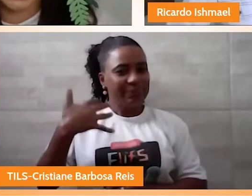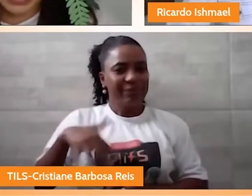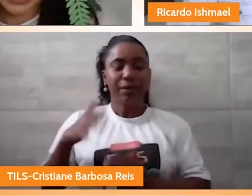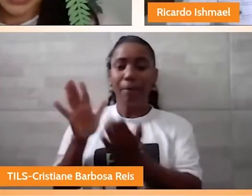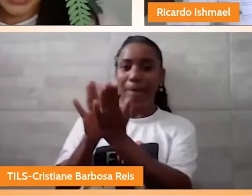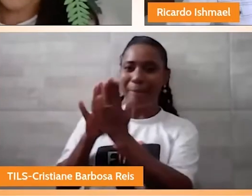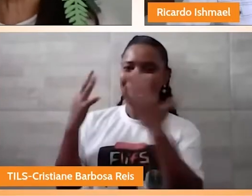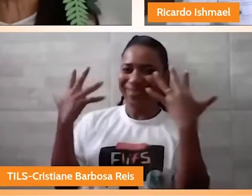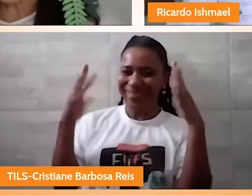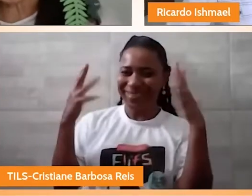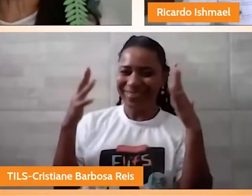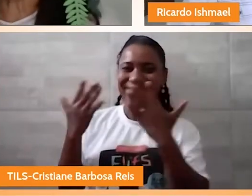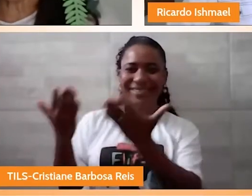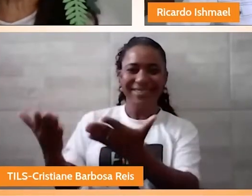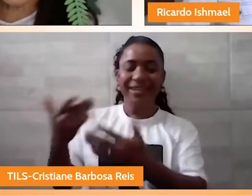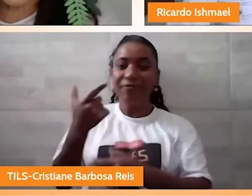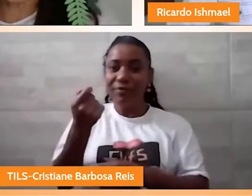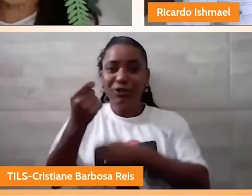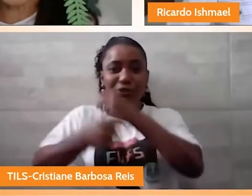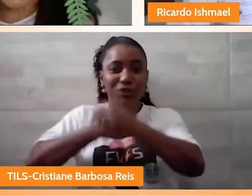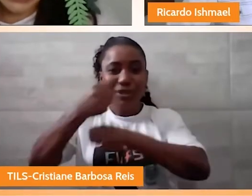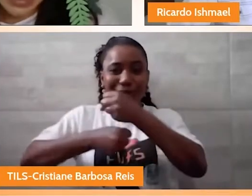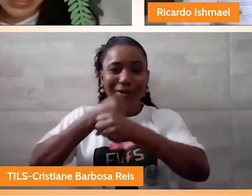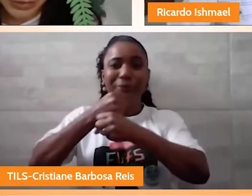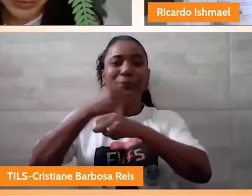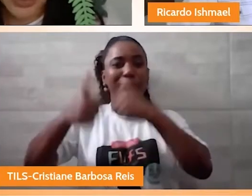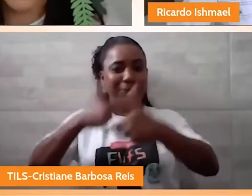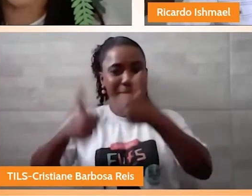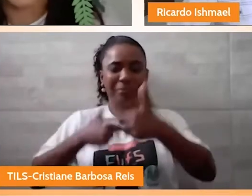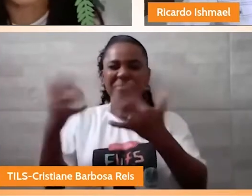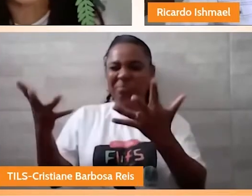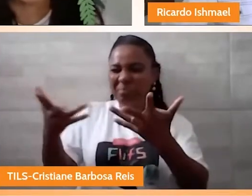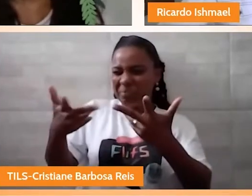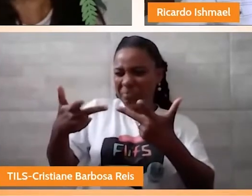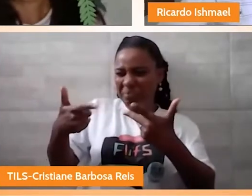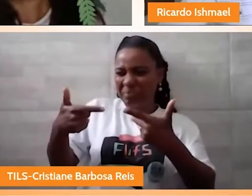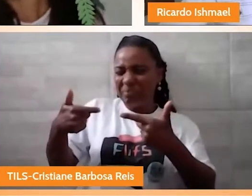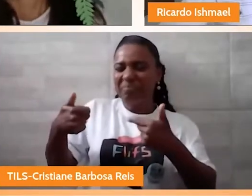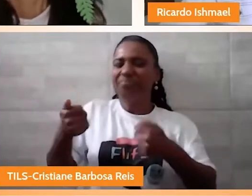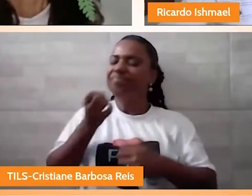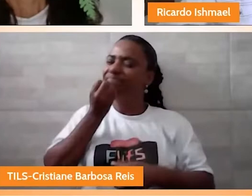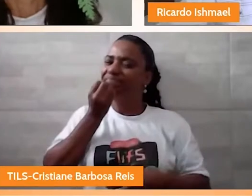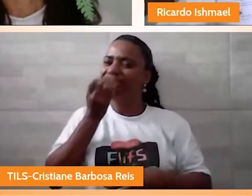anos de carreira. Com muito talento e muita qualidade que você faz.